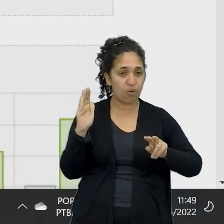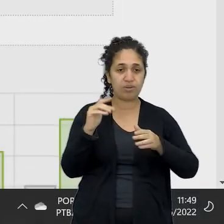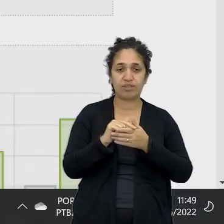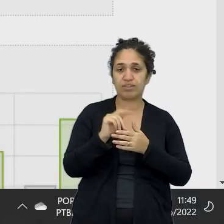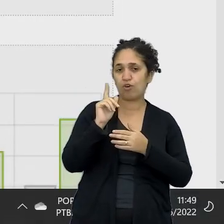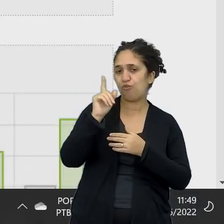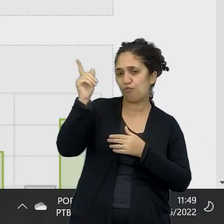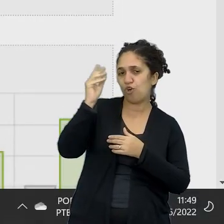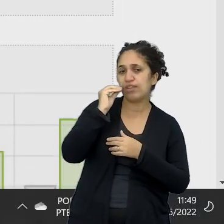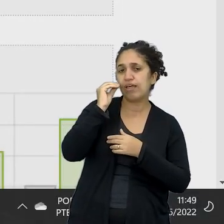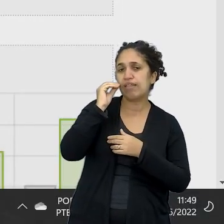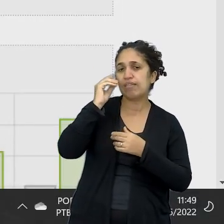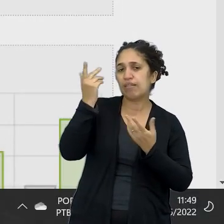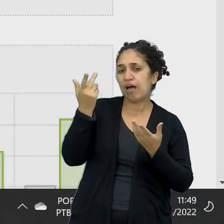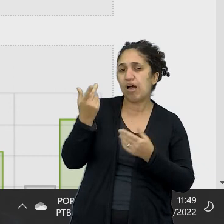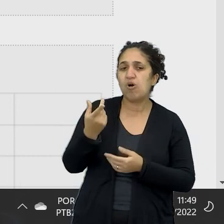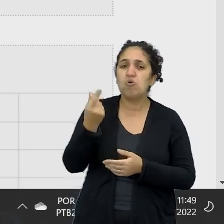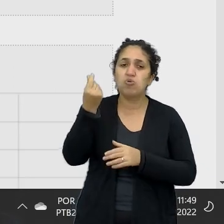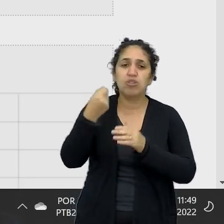valor, vou simular aqui, ó.